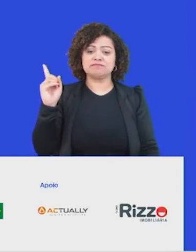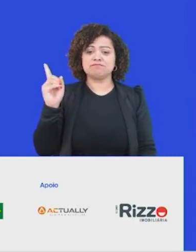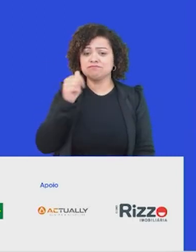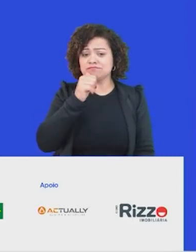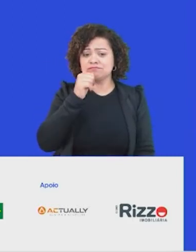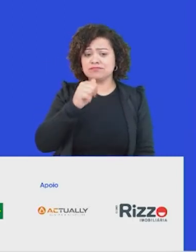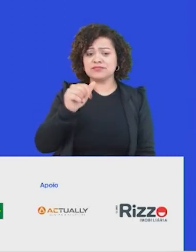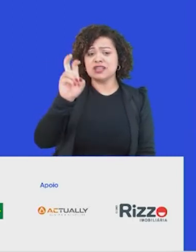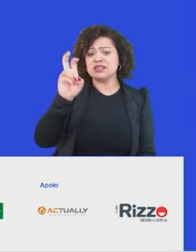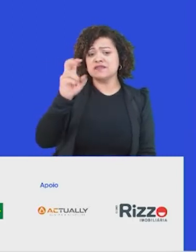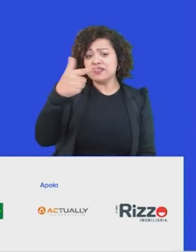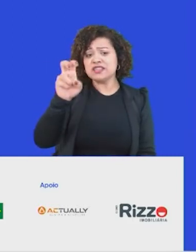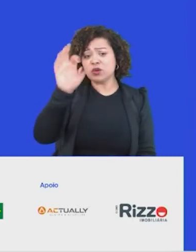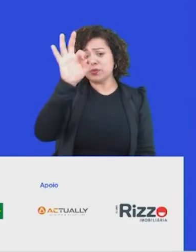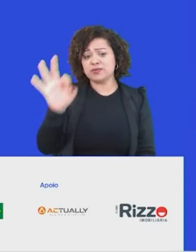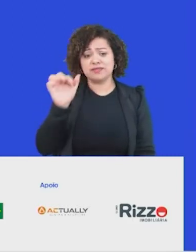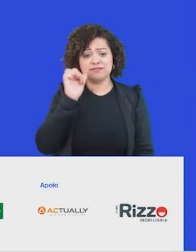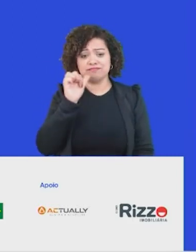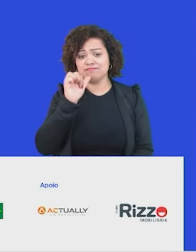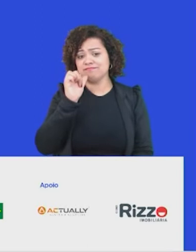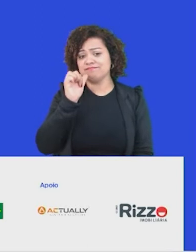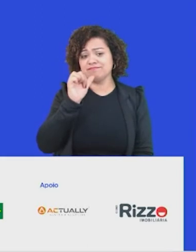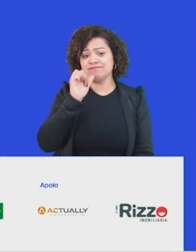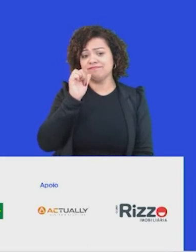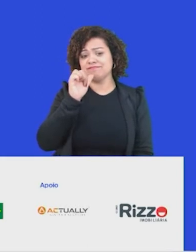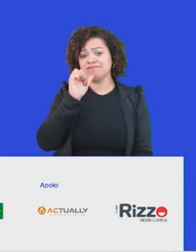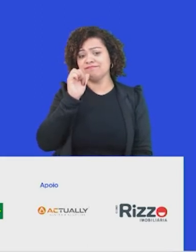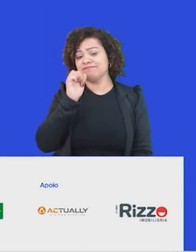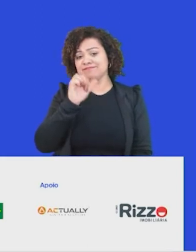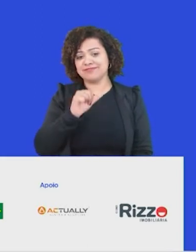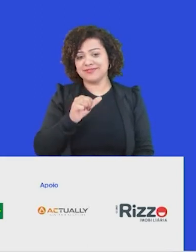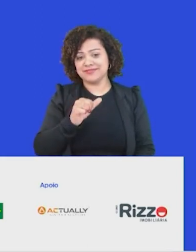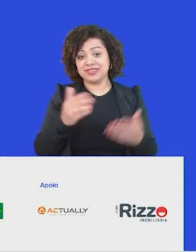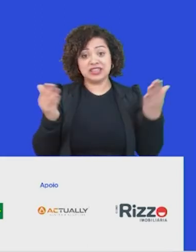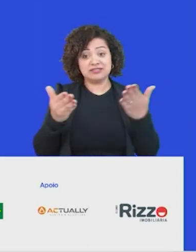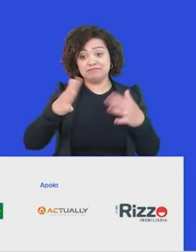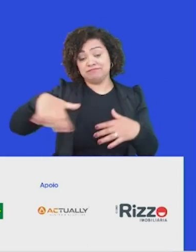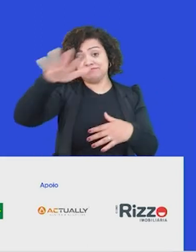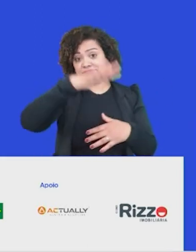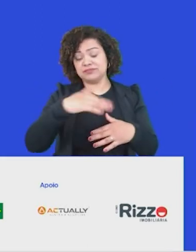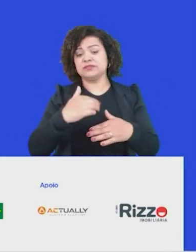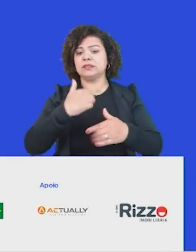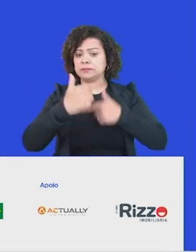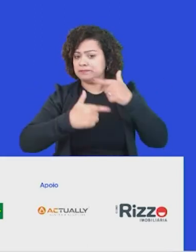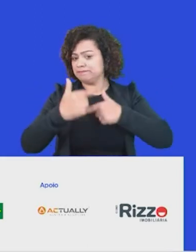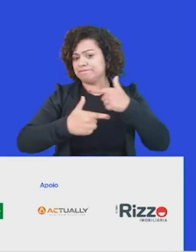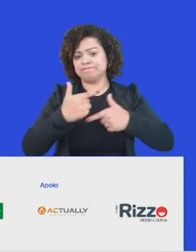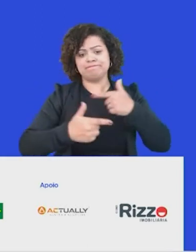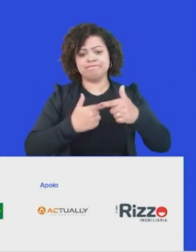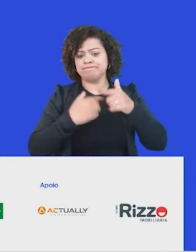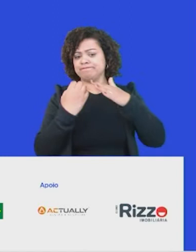que é uma meta extremamente audaciosa, desafiadora para uma realidade da indústria siderúrgica como a nossa. É mais do que